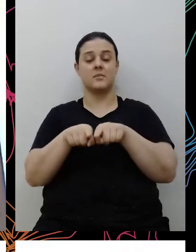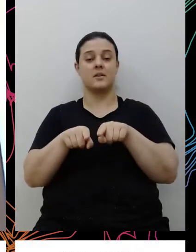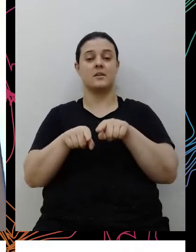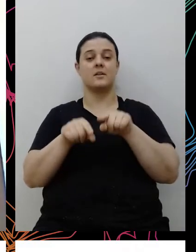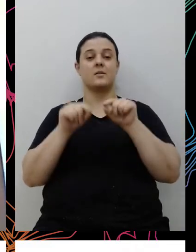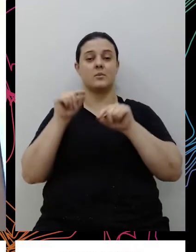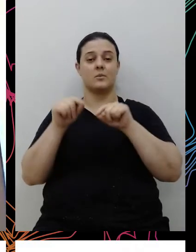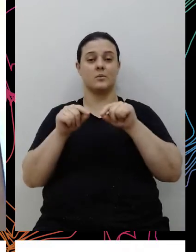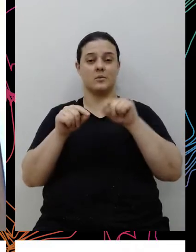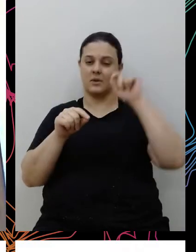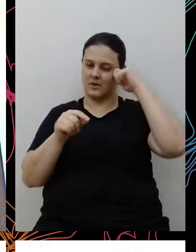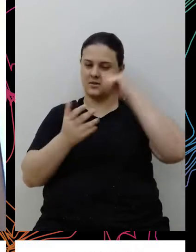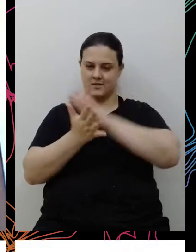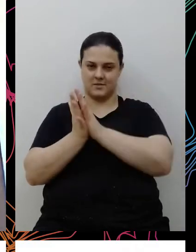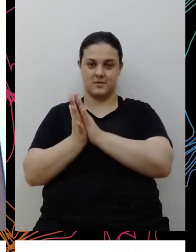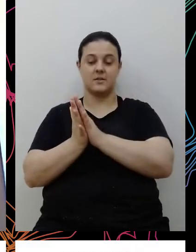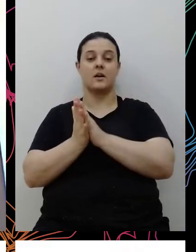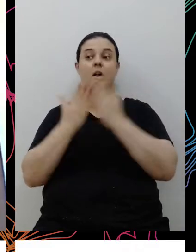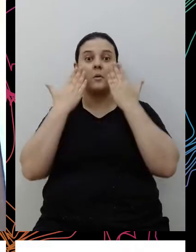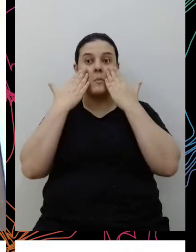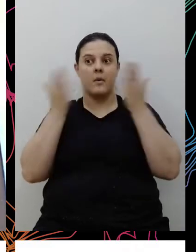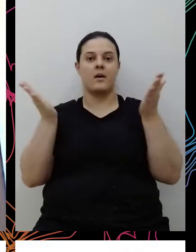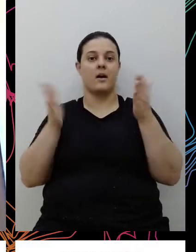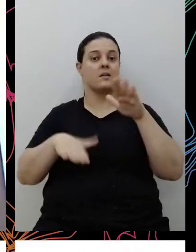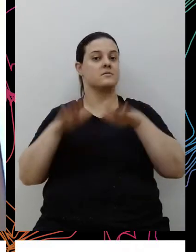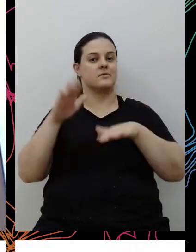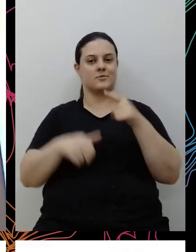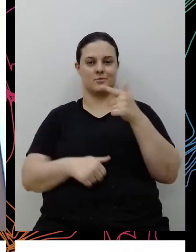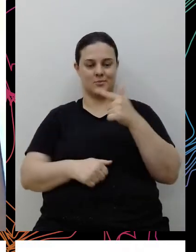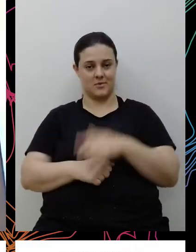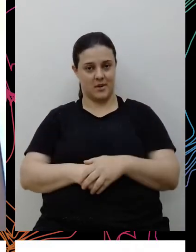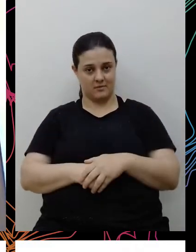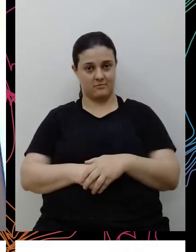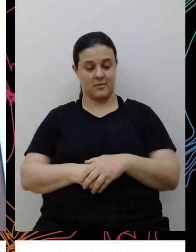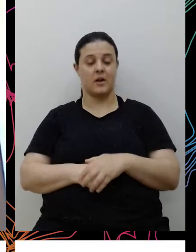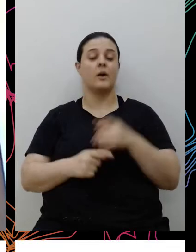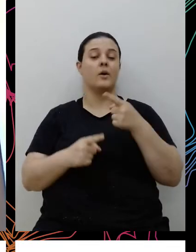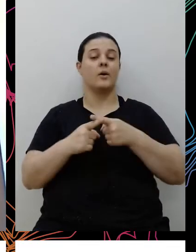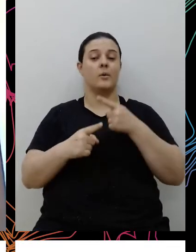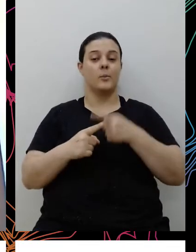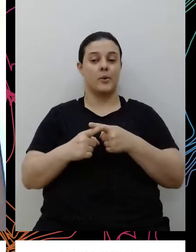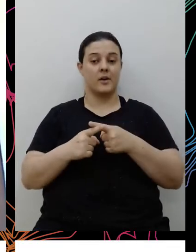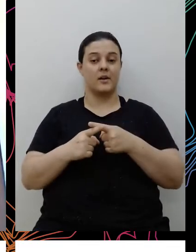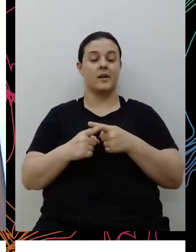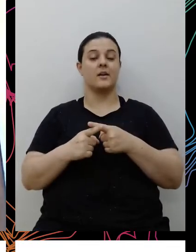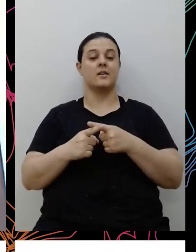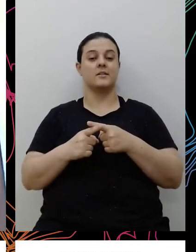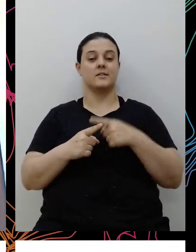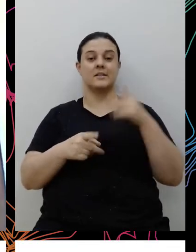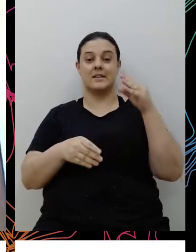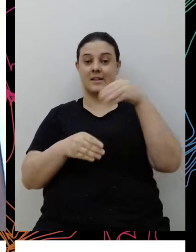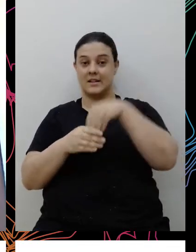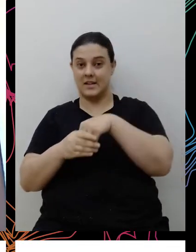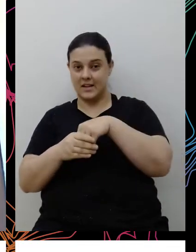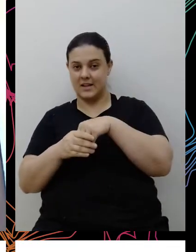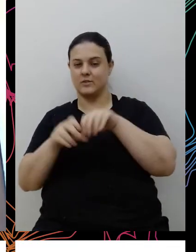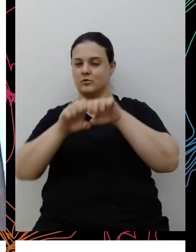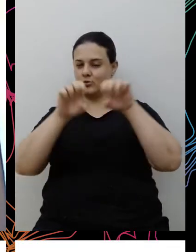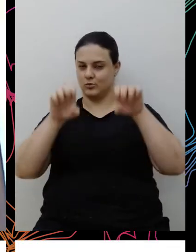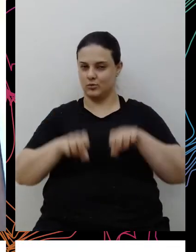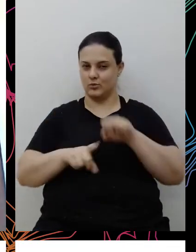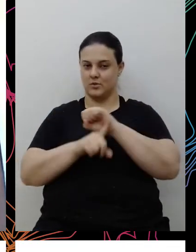que nem sempre são aquelas escancaradas, né? Pelo fato delas estarem dentro de algumas estruturas sociais,